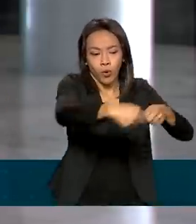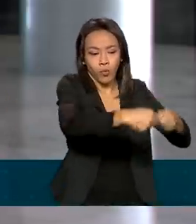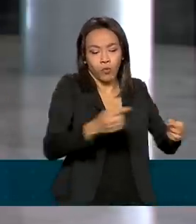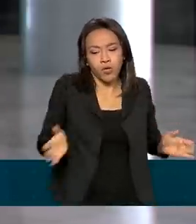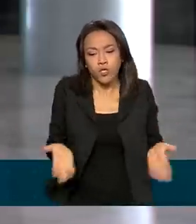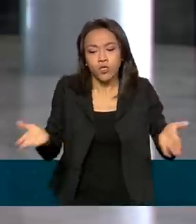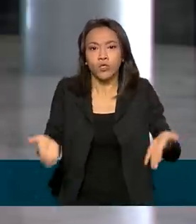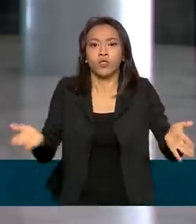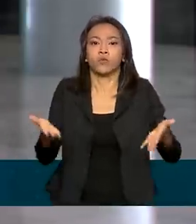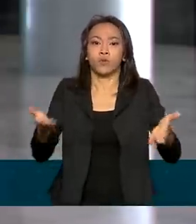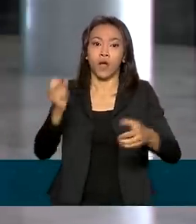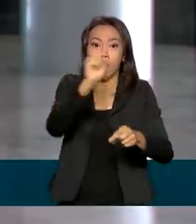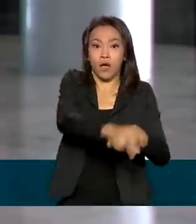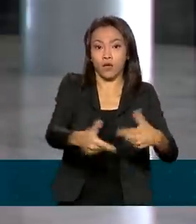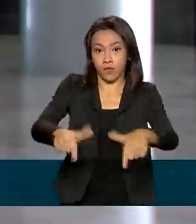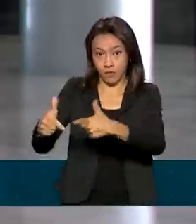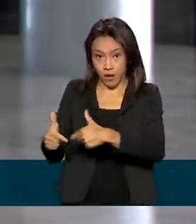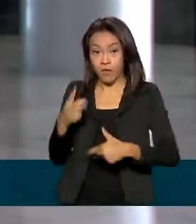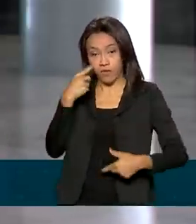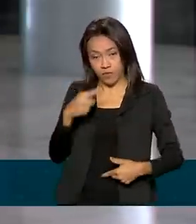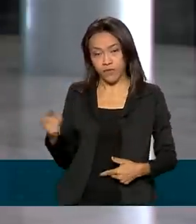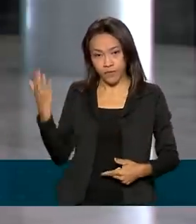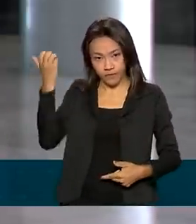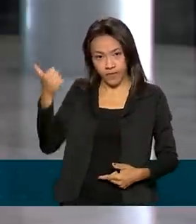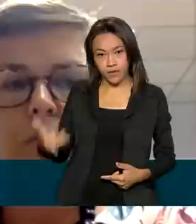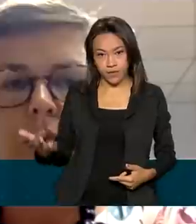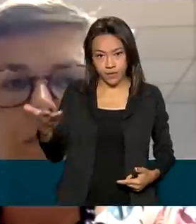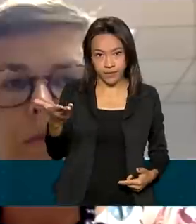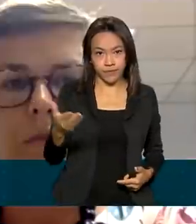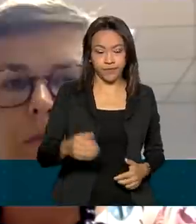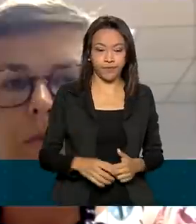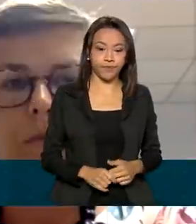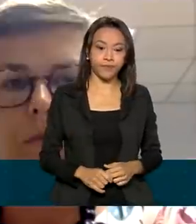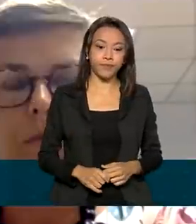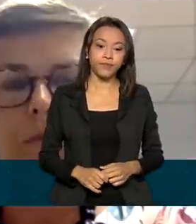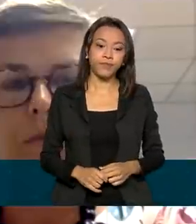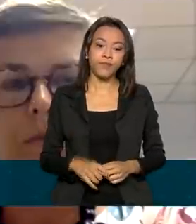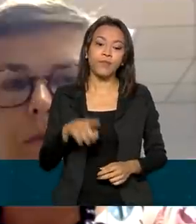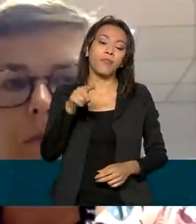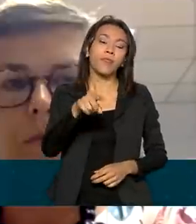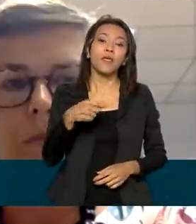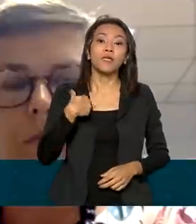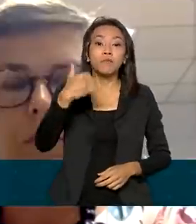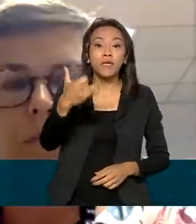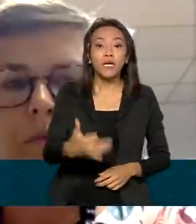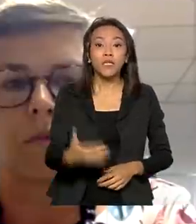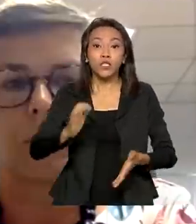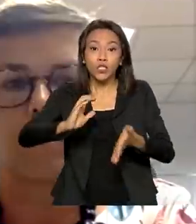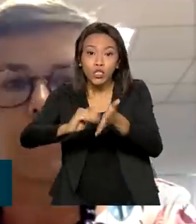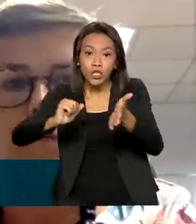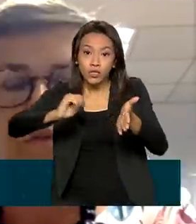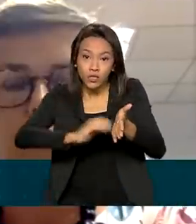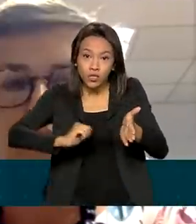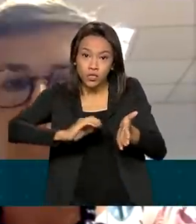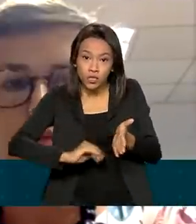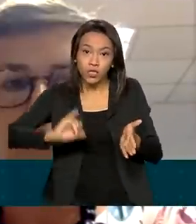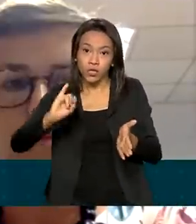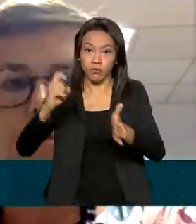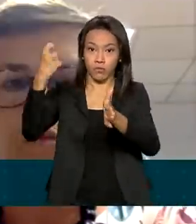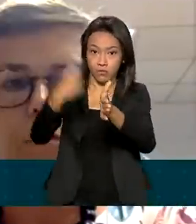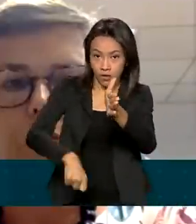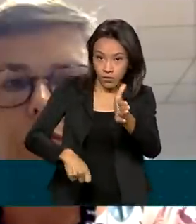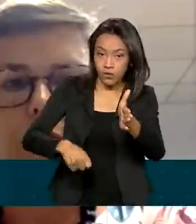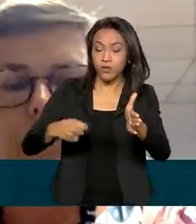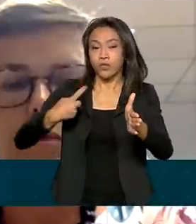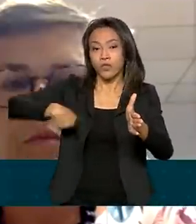à geração de emprego e renda. Vamos ouvir o que ele disse. O corte de impostos que estamos fazendo. Fizemos um movimento